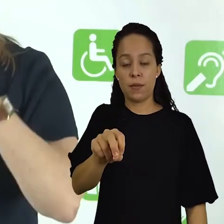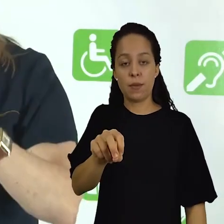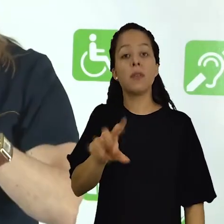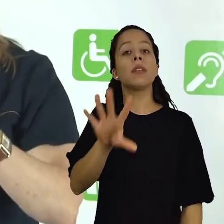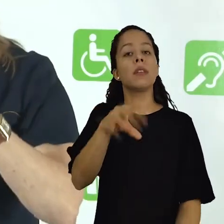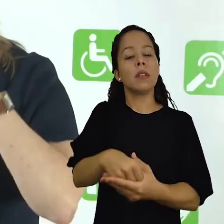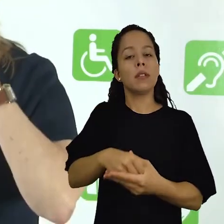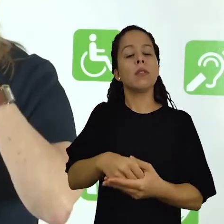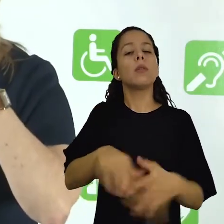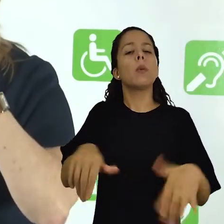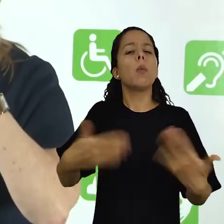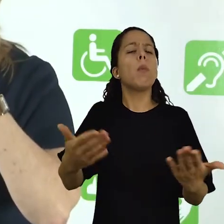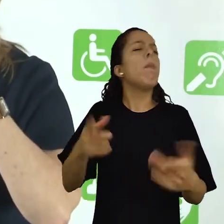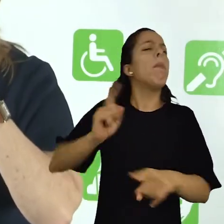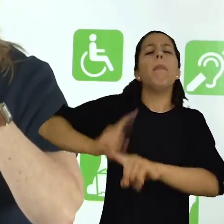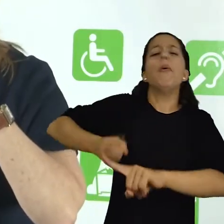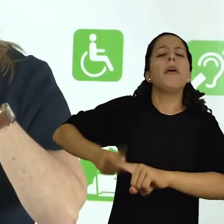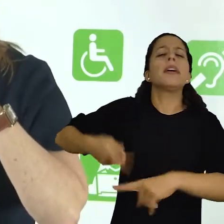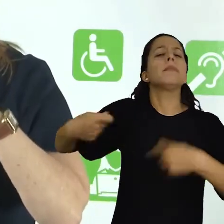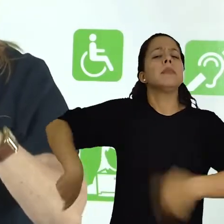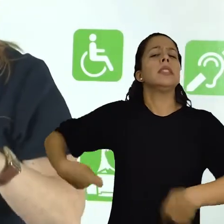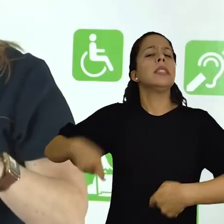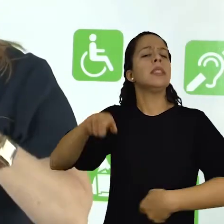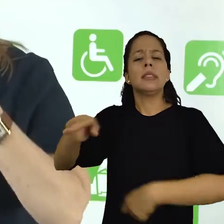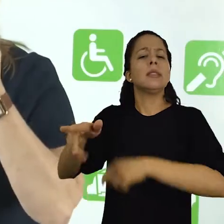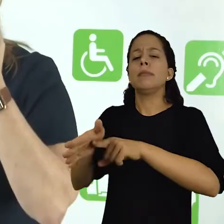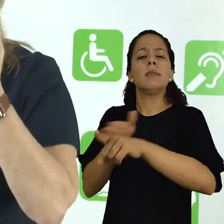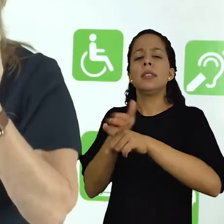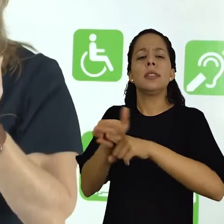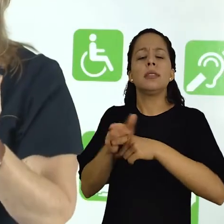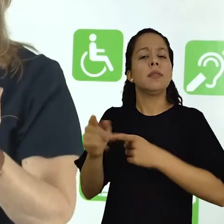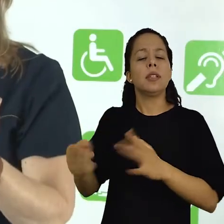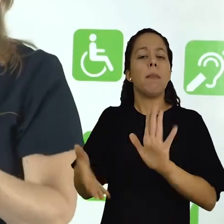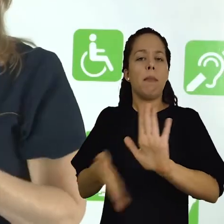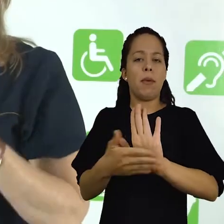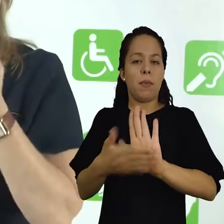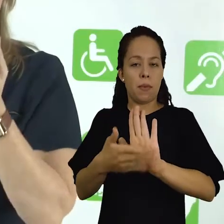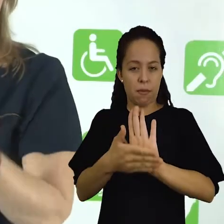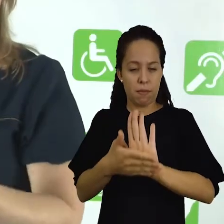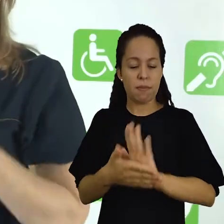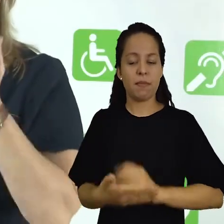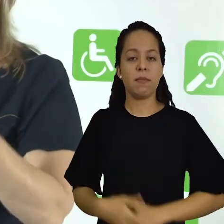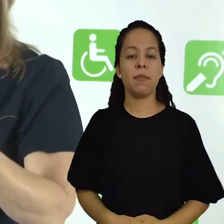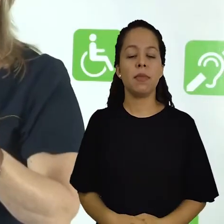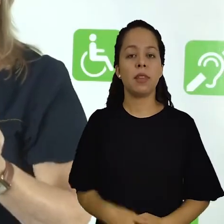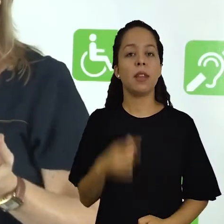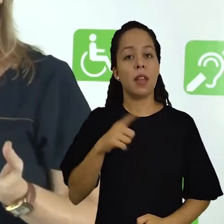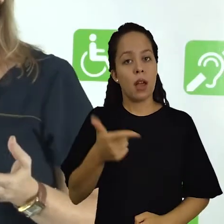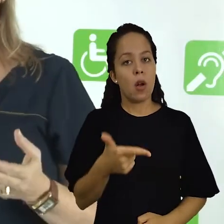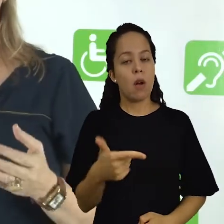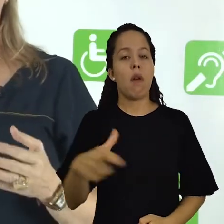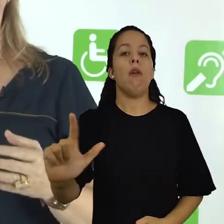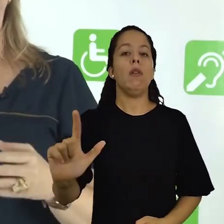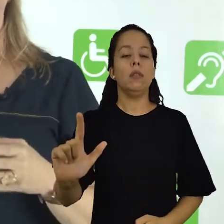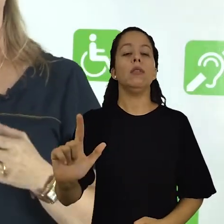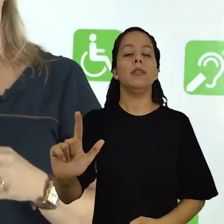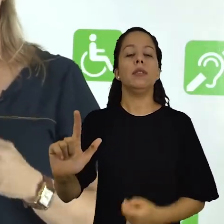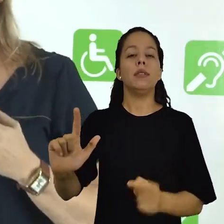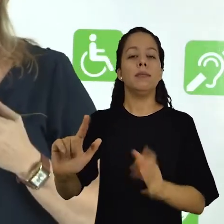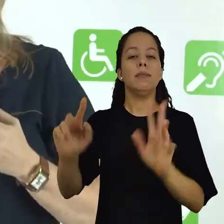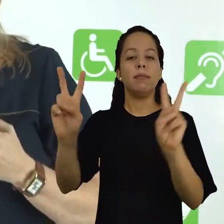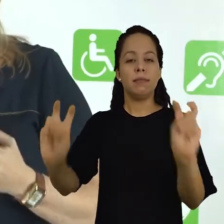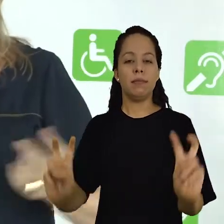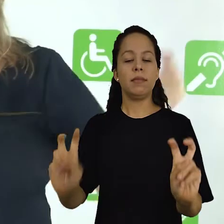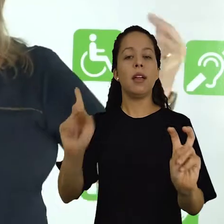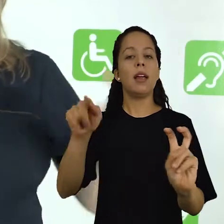justificativa para tal pesquisa que você propõe, um